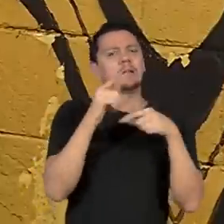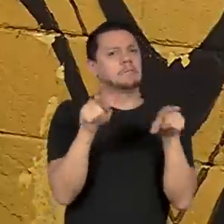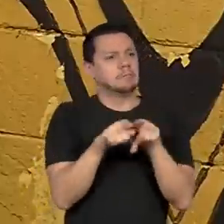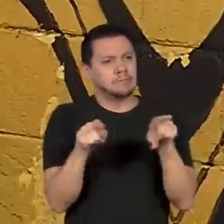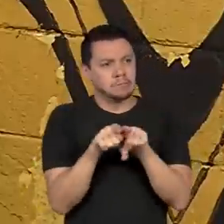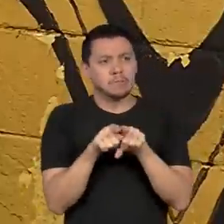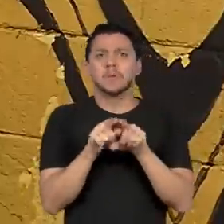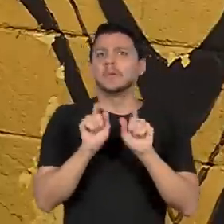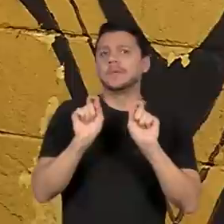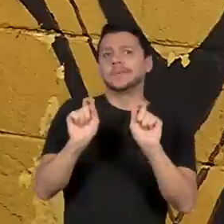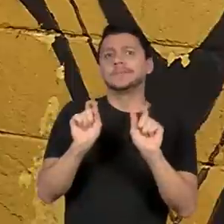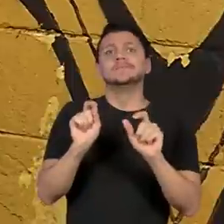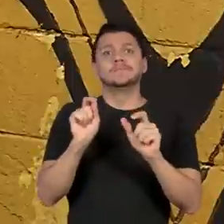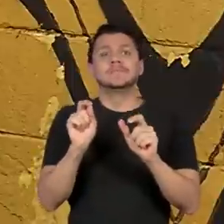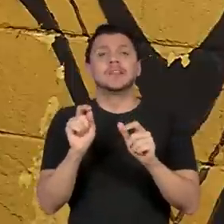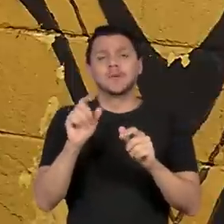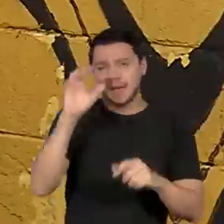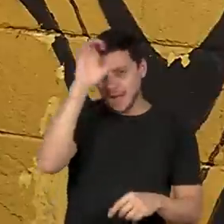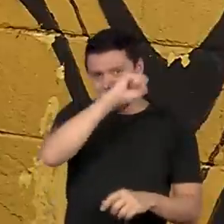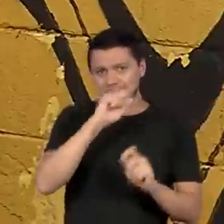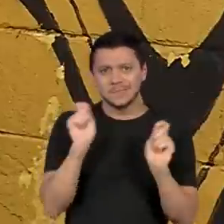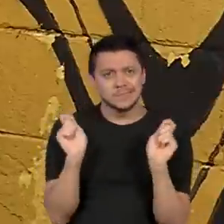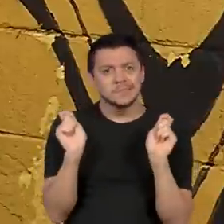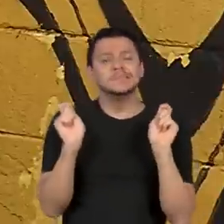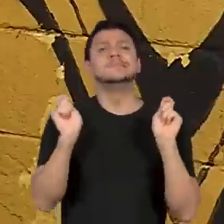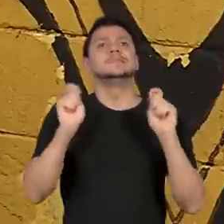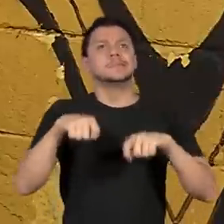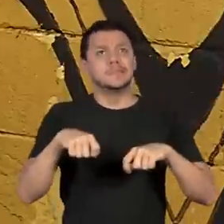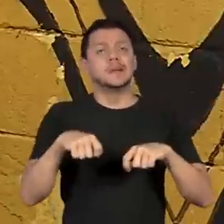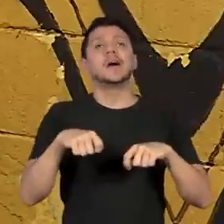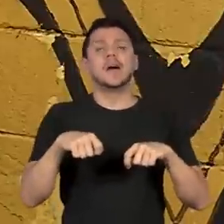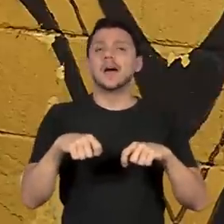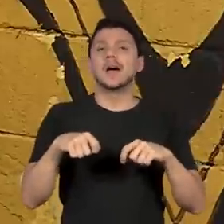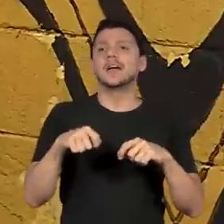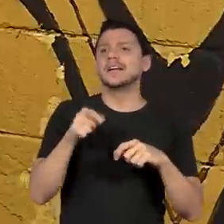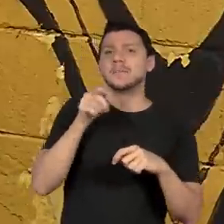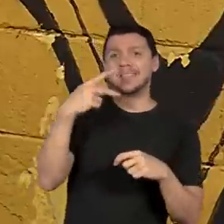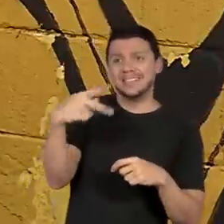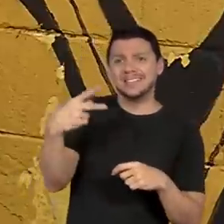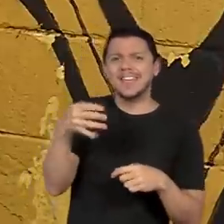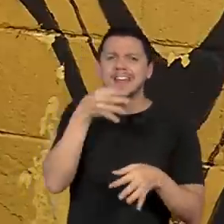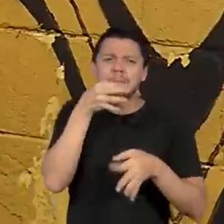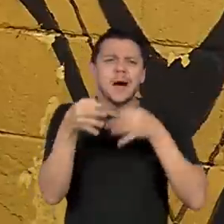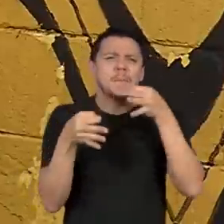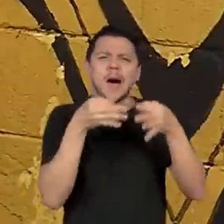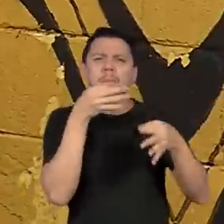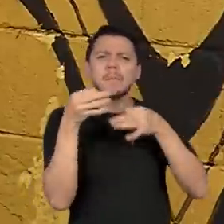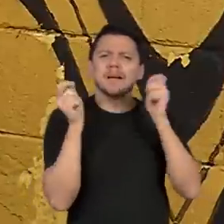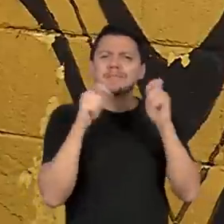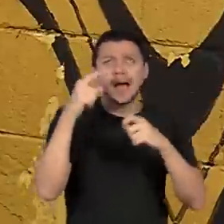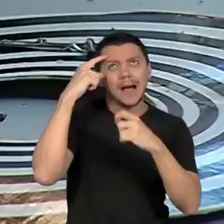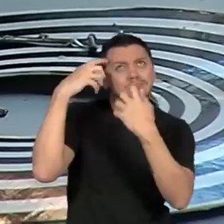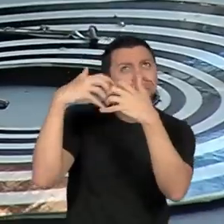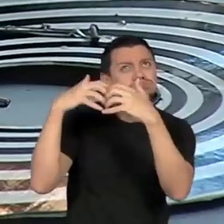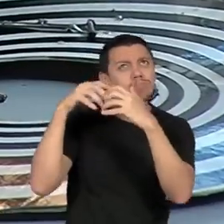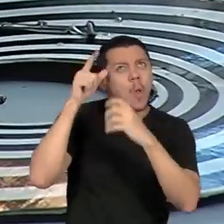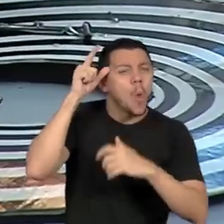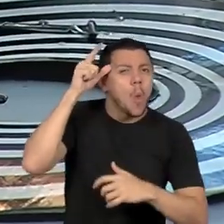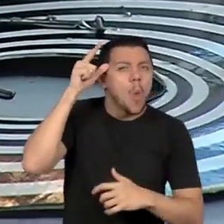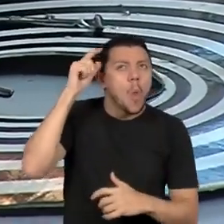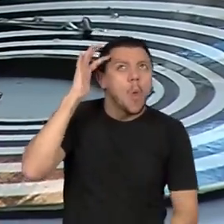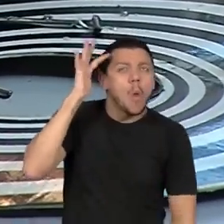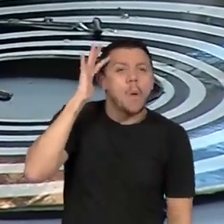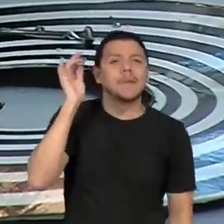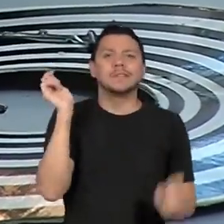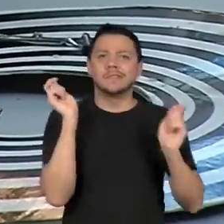ele aprende a ter o pensamento crítico, raciocínio lógico. Todo o